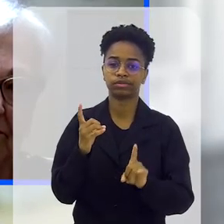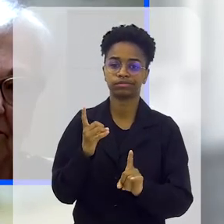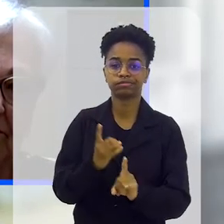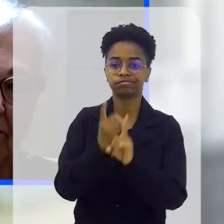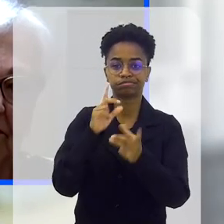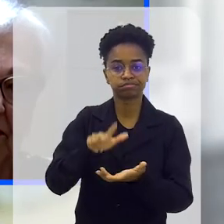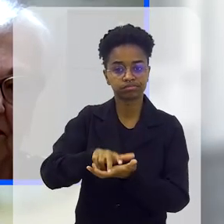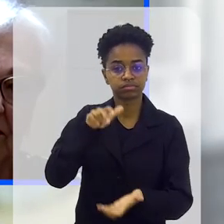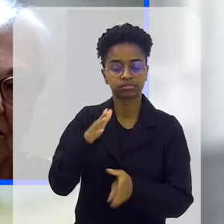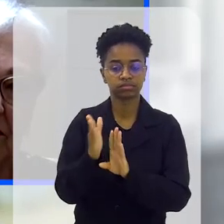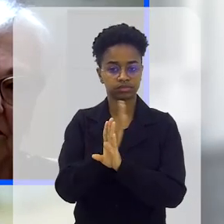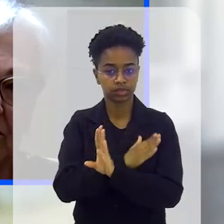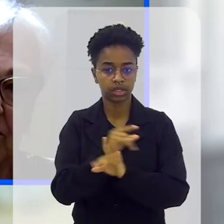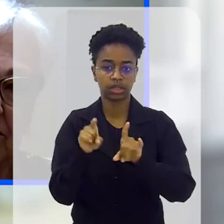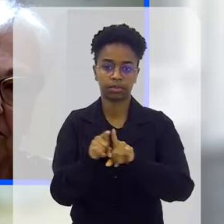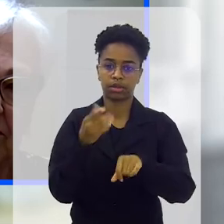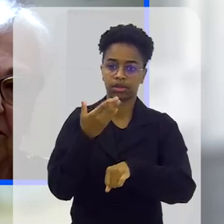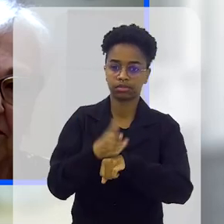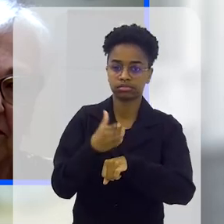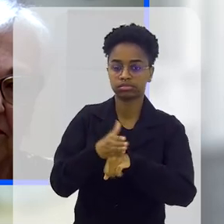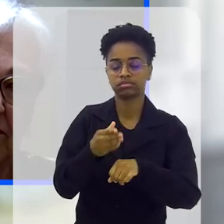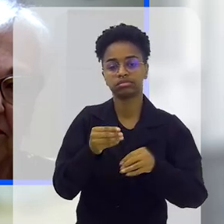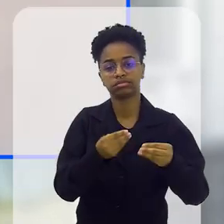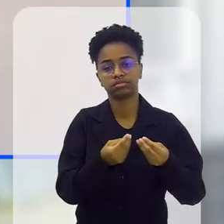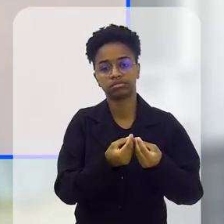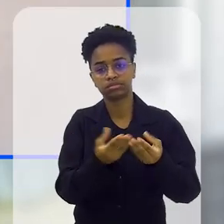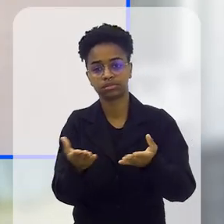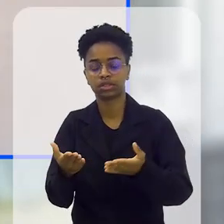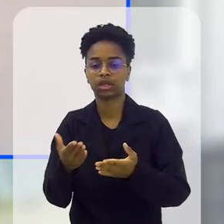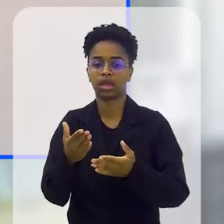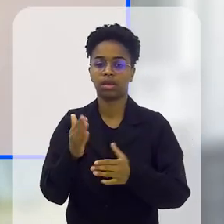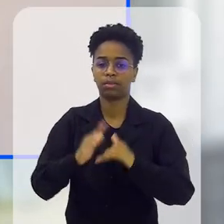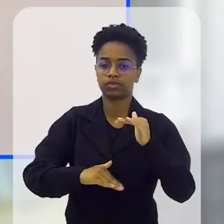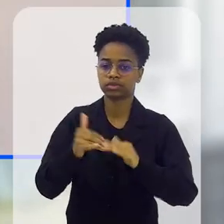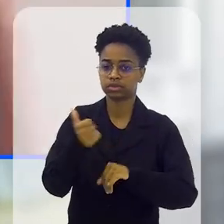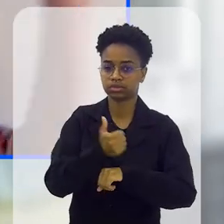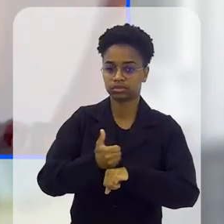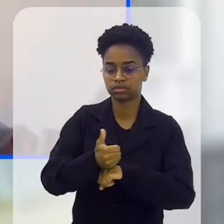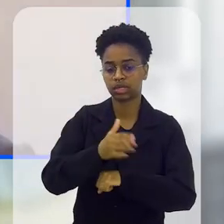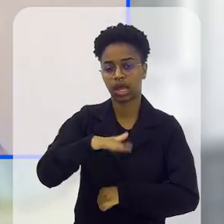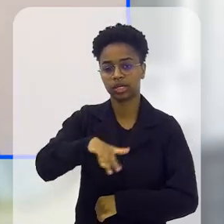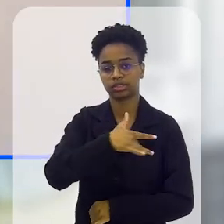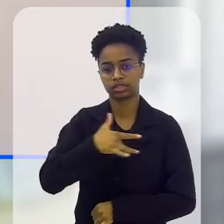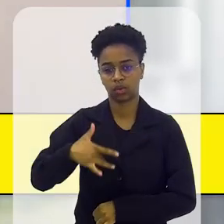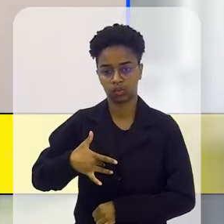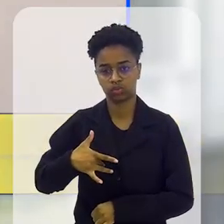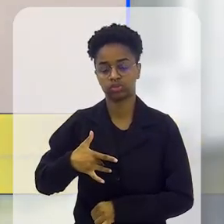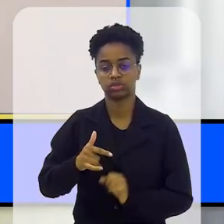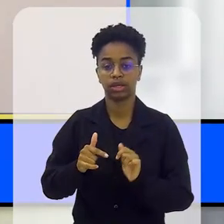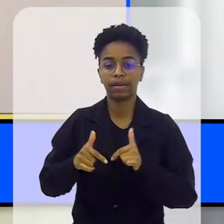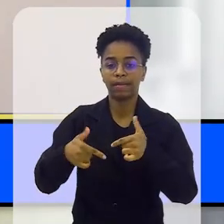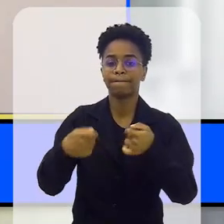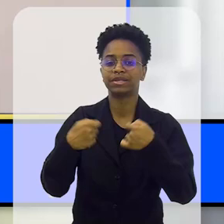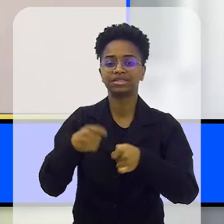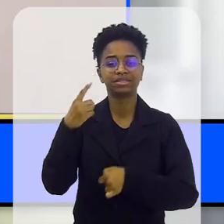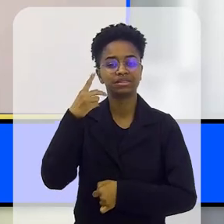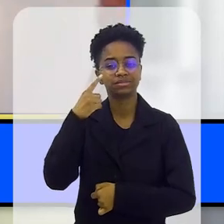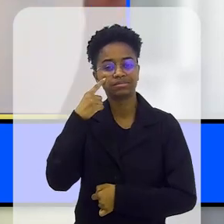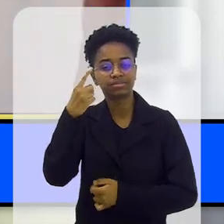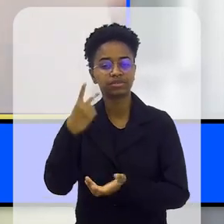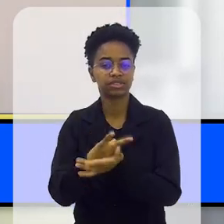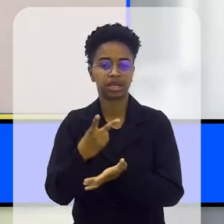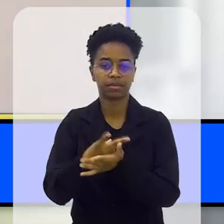precoce. Então, eu acho importante que o treinamento para os profissionais de saúde, seja do agente de saúde até o especialista,